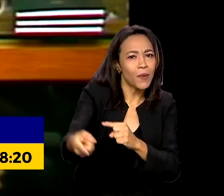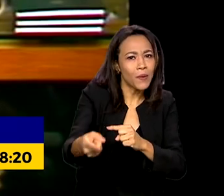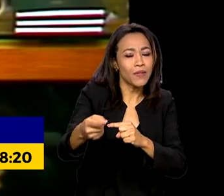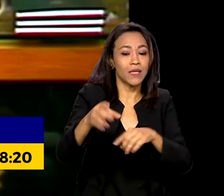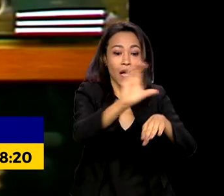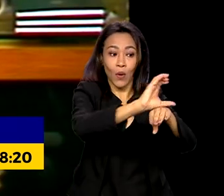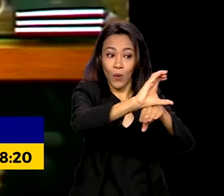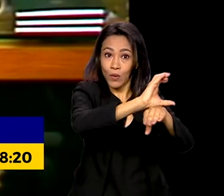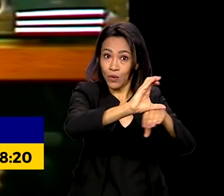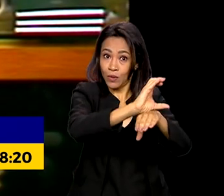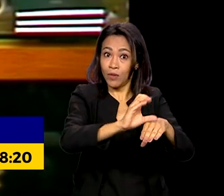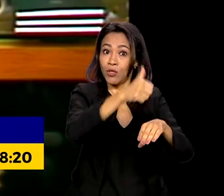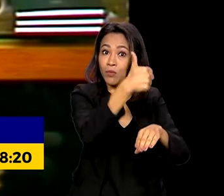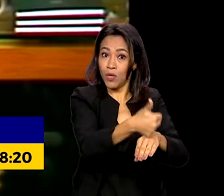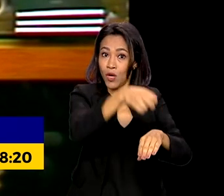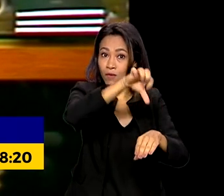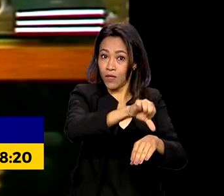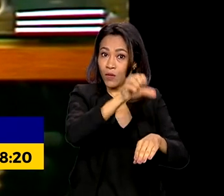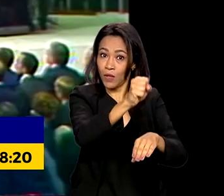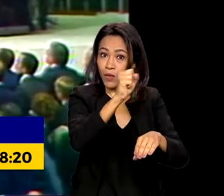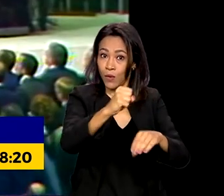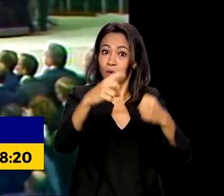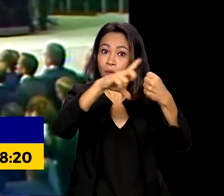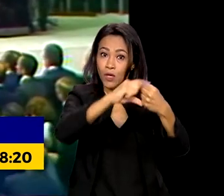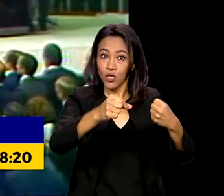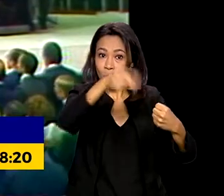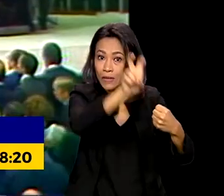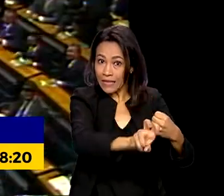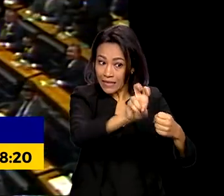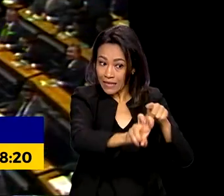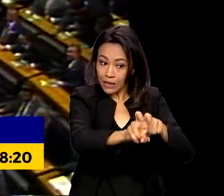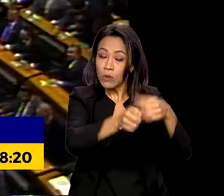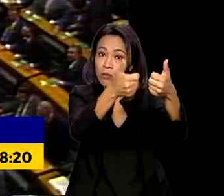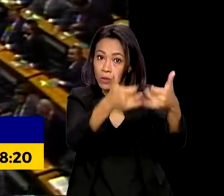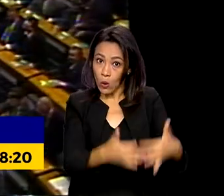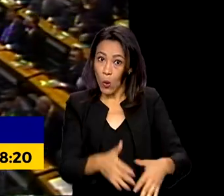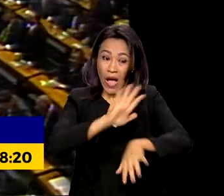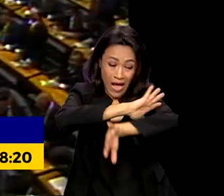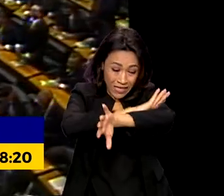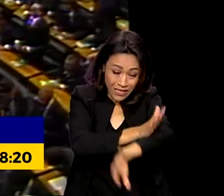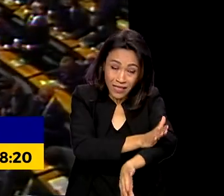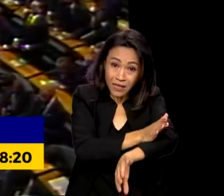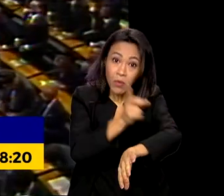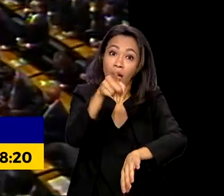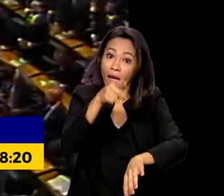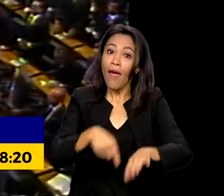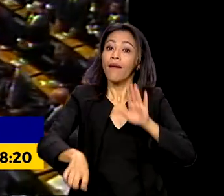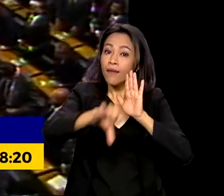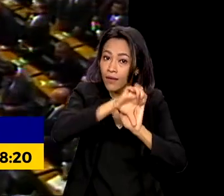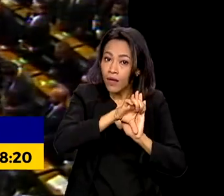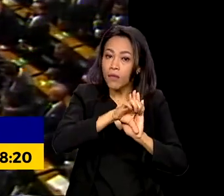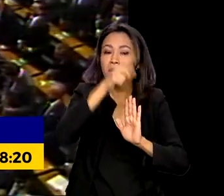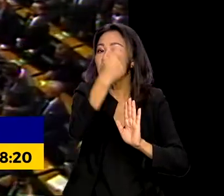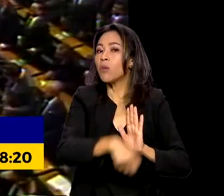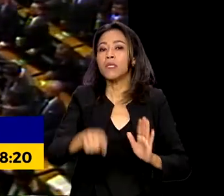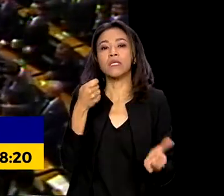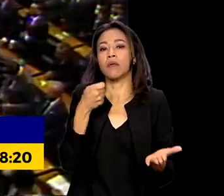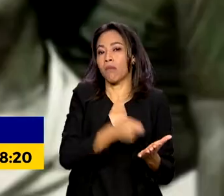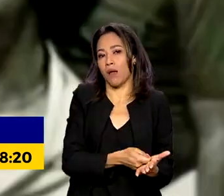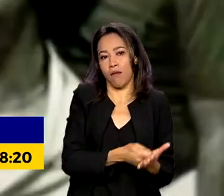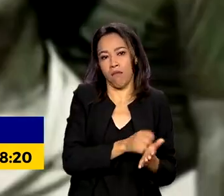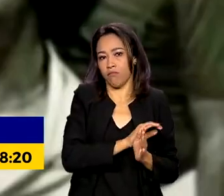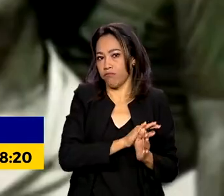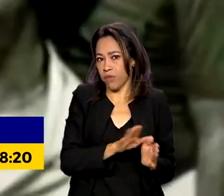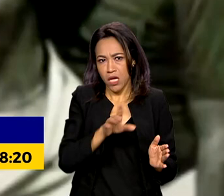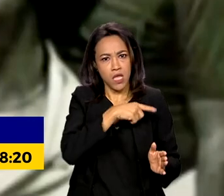1988, no artigo 5º, determinou que o racismo era crime inafiançável e imprescritível.